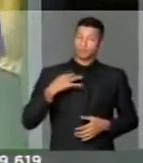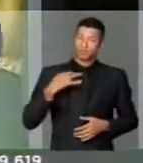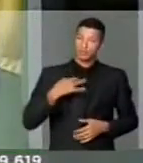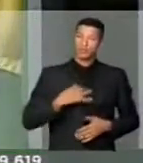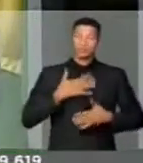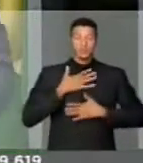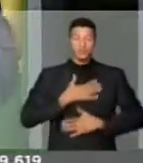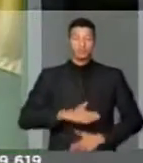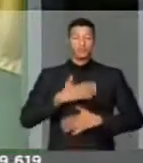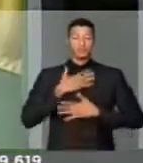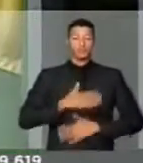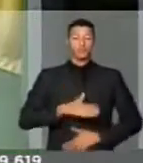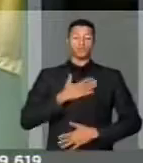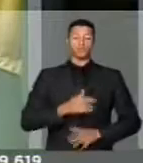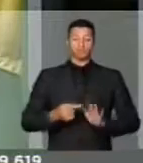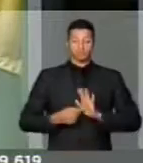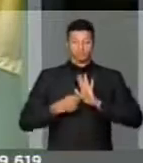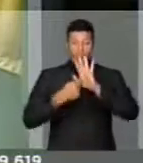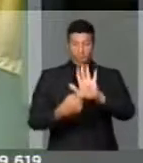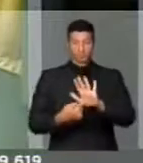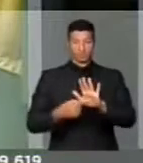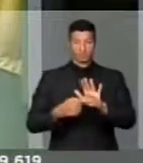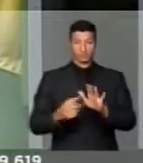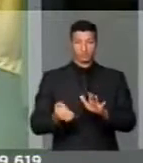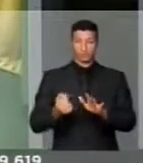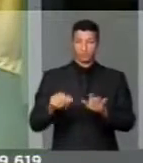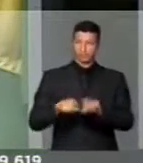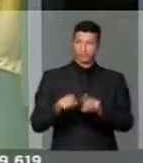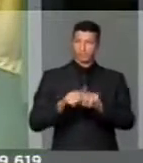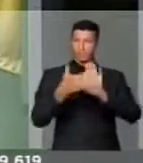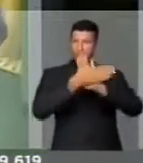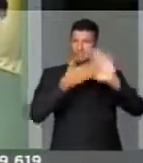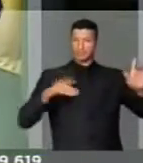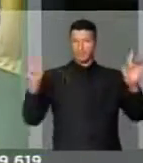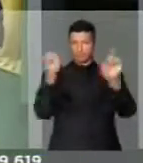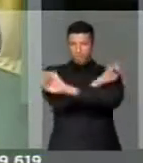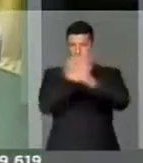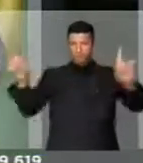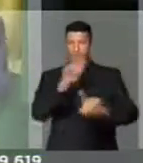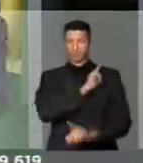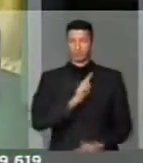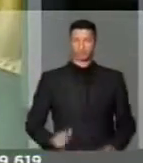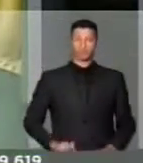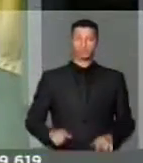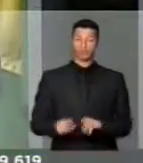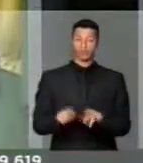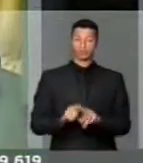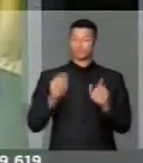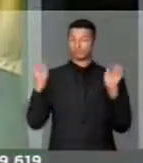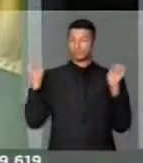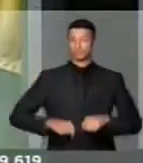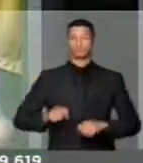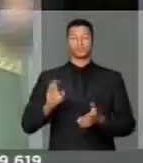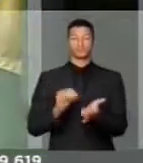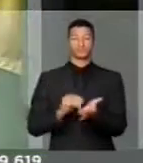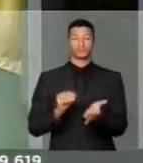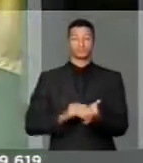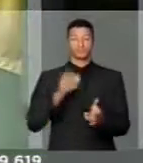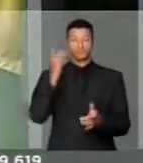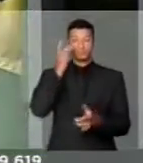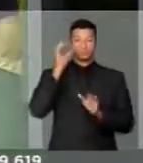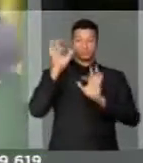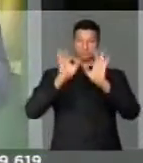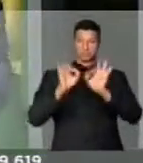pacificamente, demonstraram um rotundo não a este governo incompetente, de uma